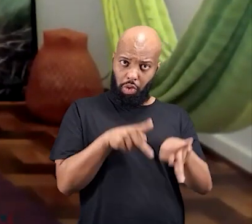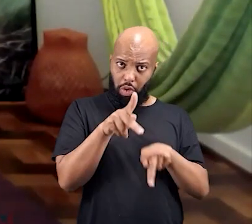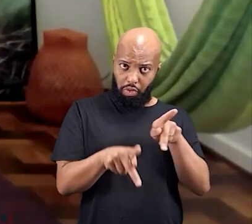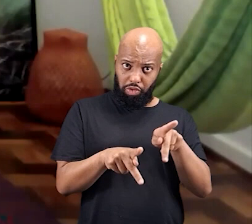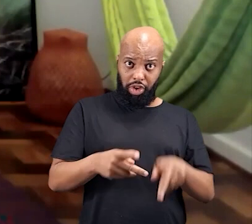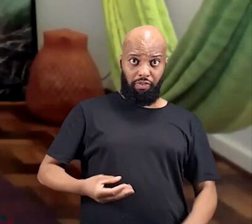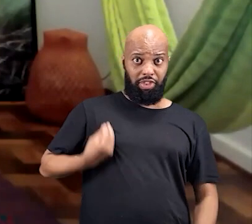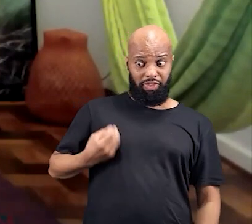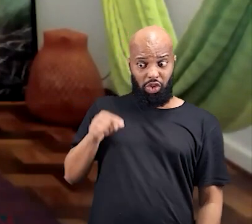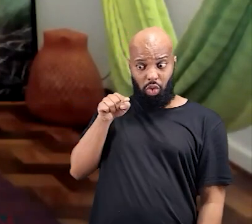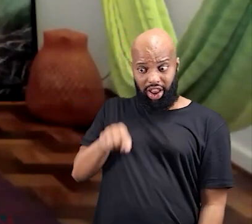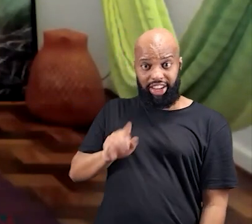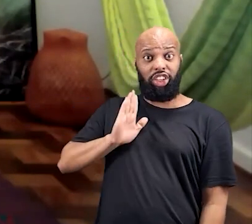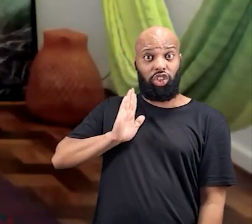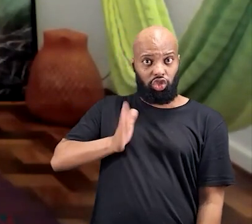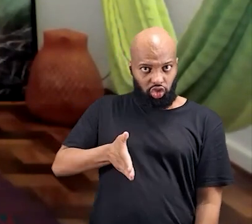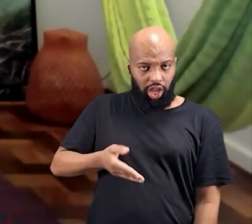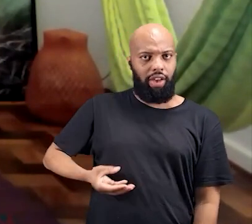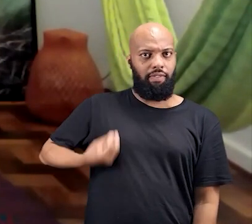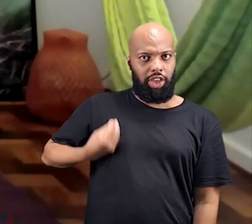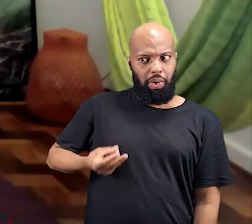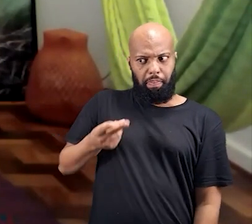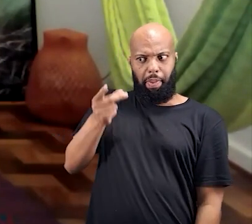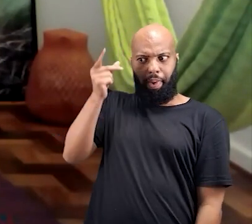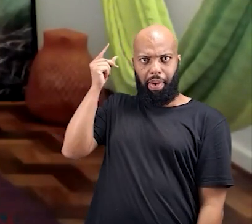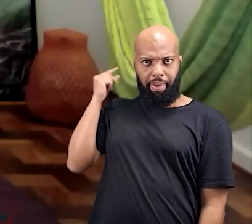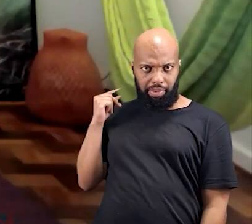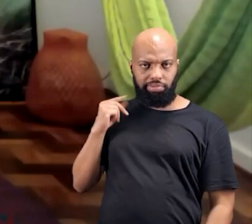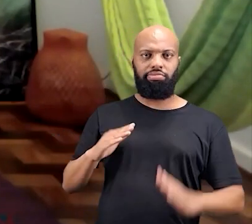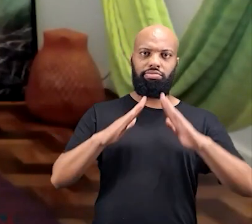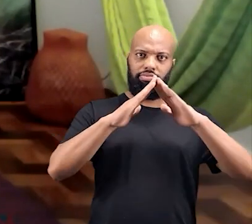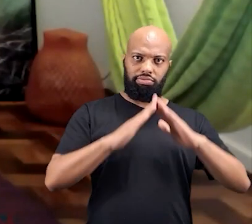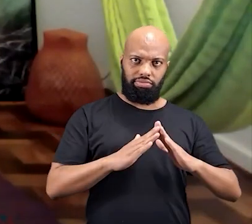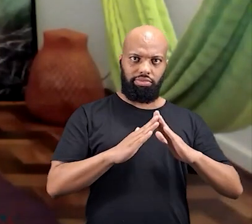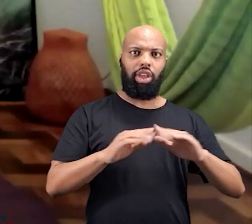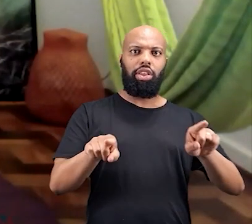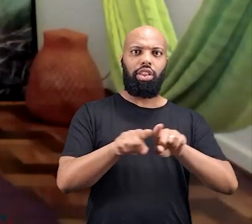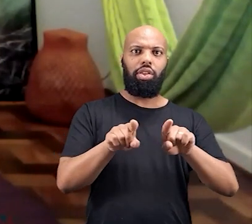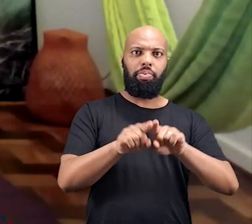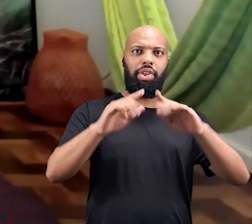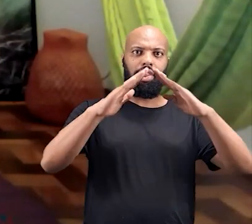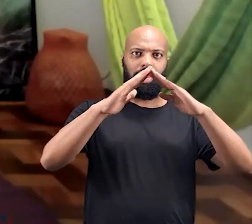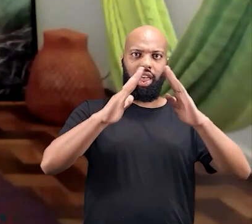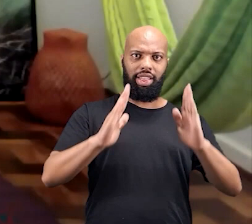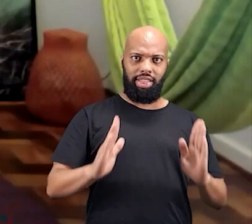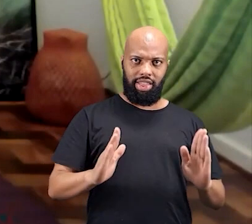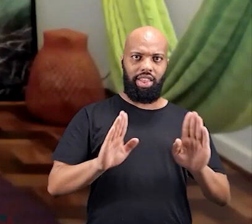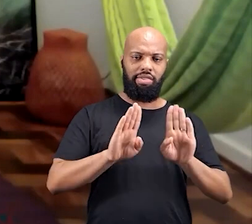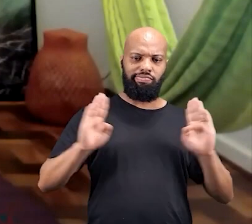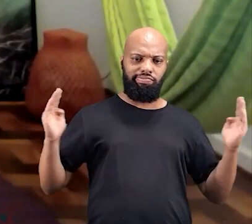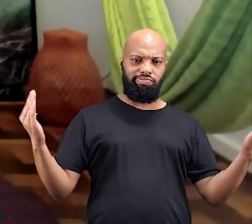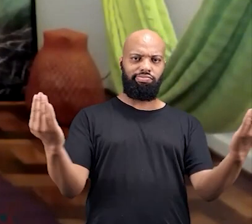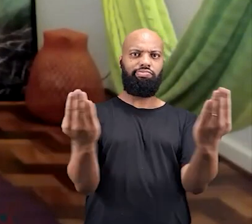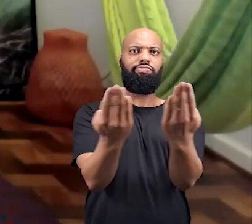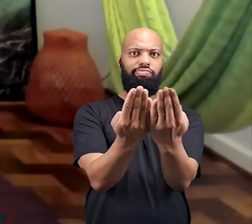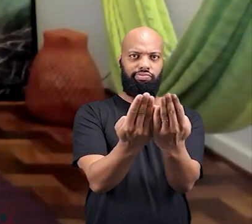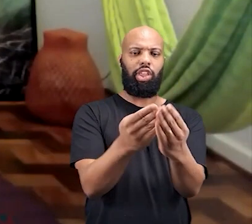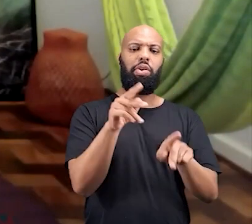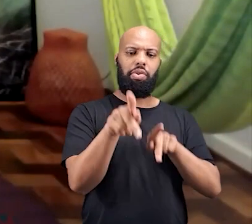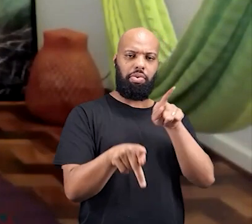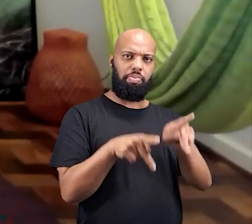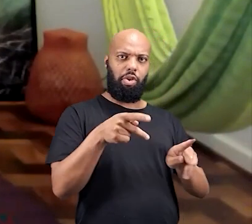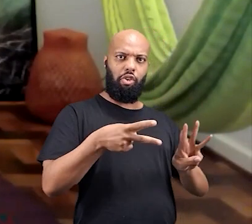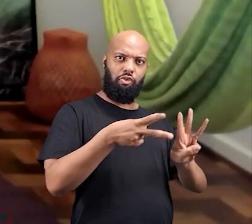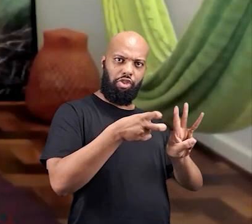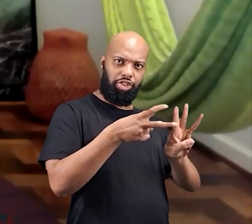como os povos originários habitavam os seus lares, as suas aldeias, no caso dos